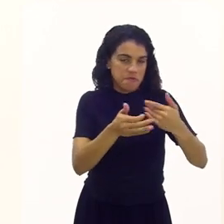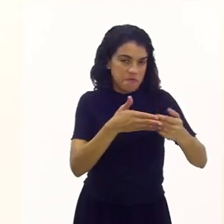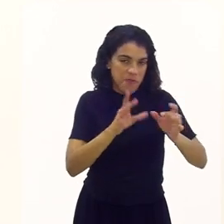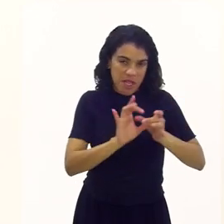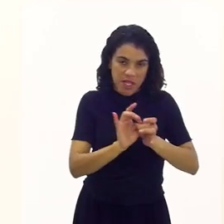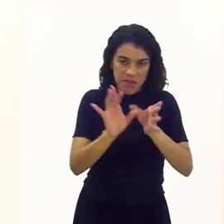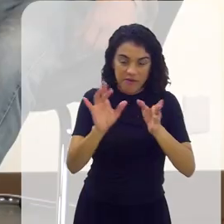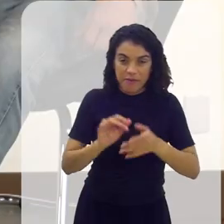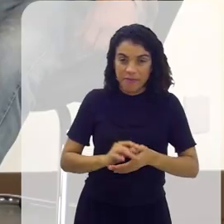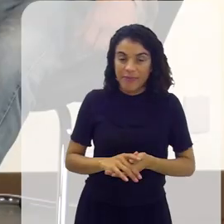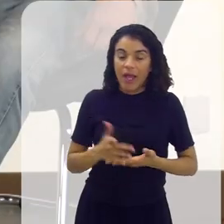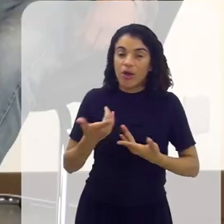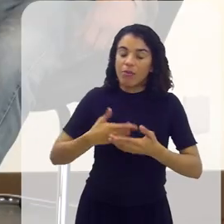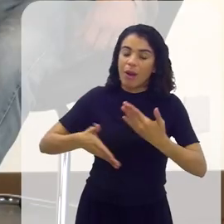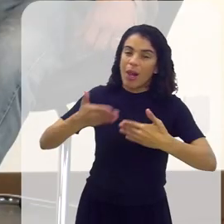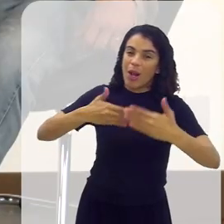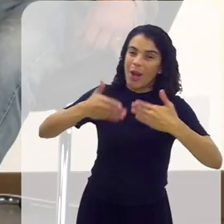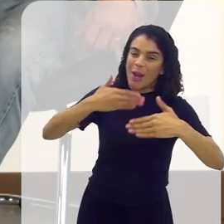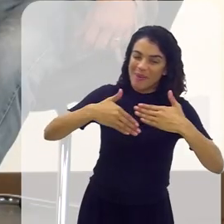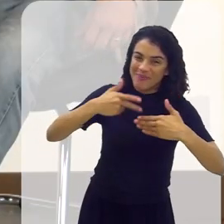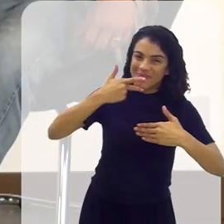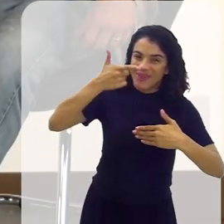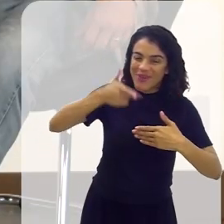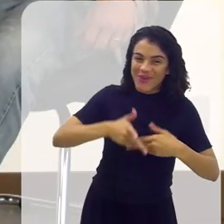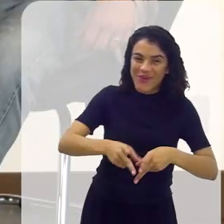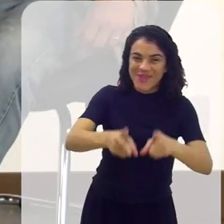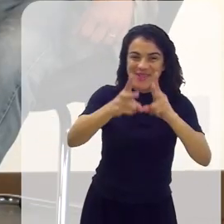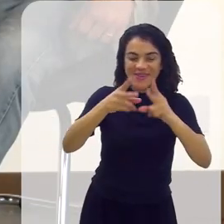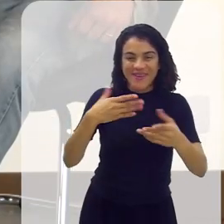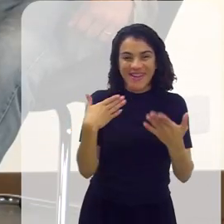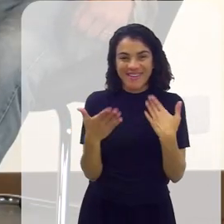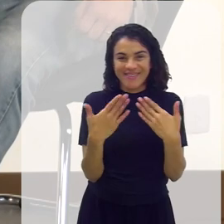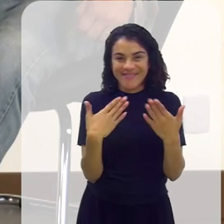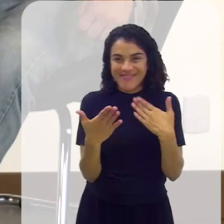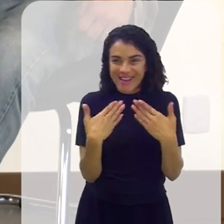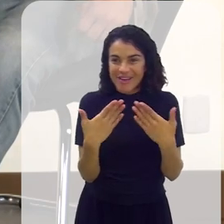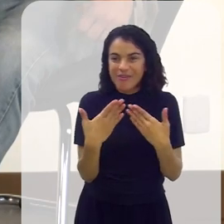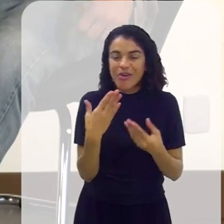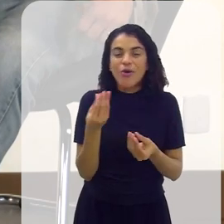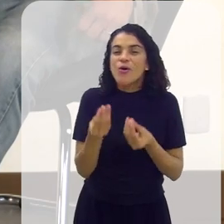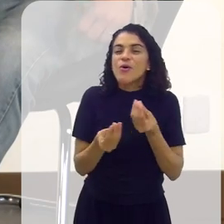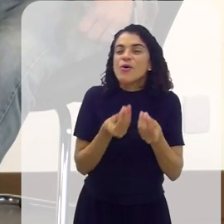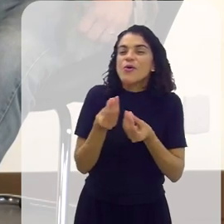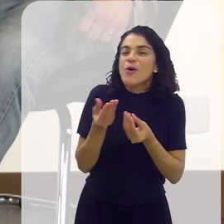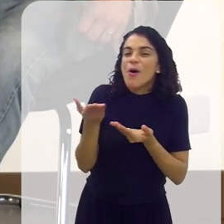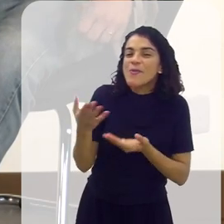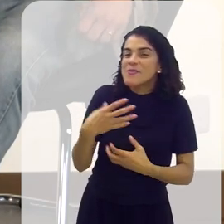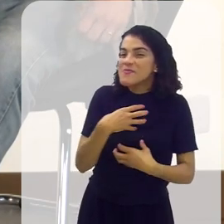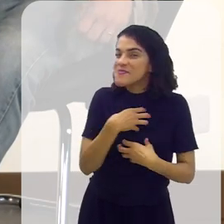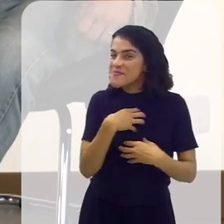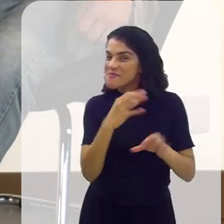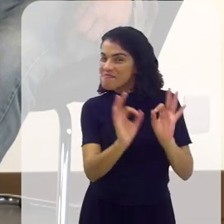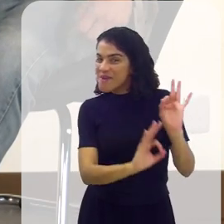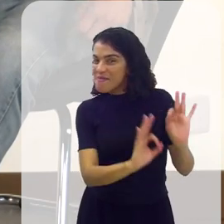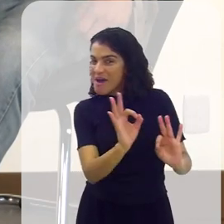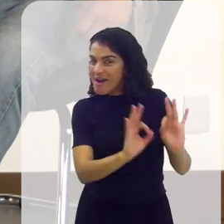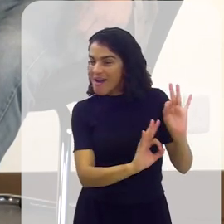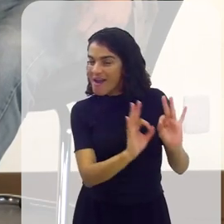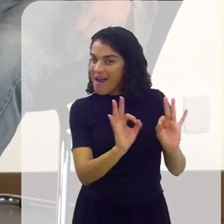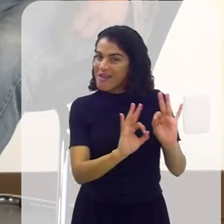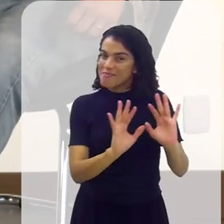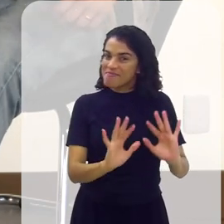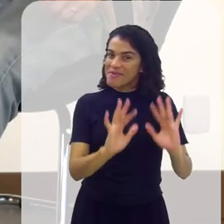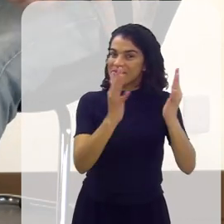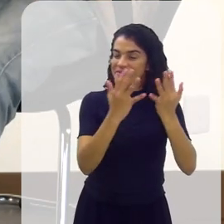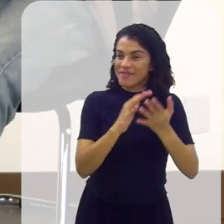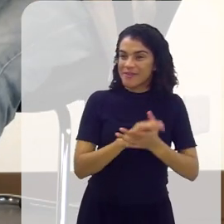é bom. Então, voltando para o Sardinha. Voltamos. Como é que está sendo preparado lá para esse game